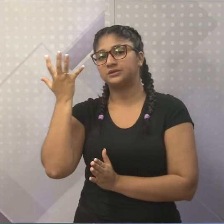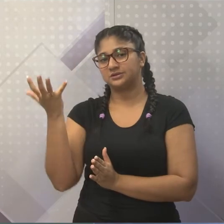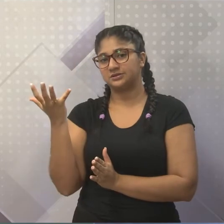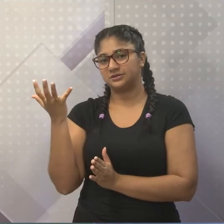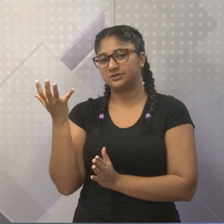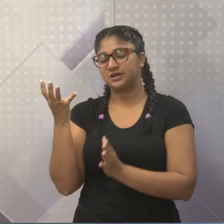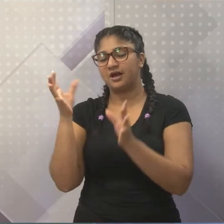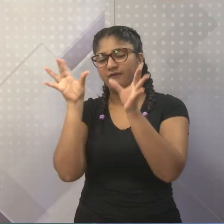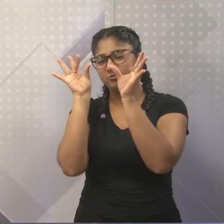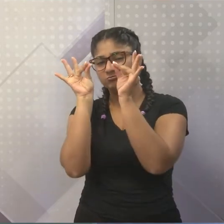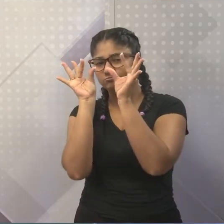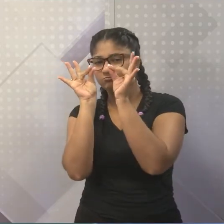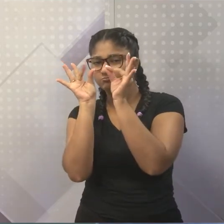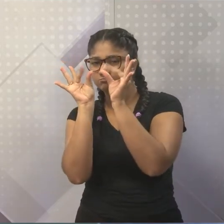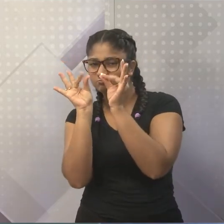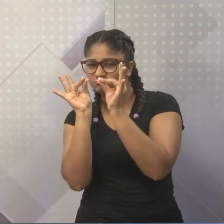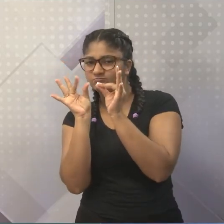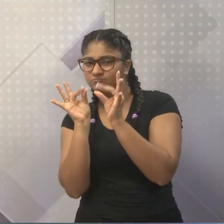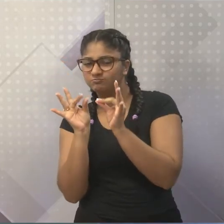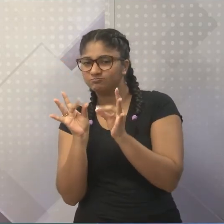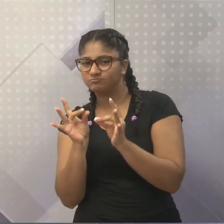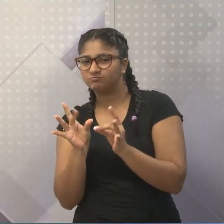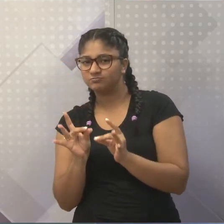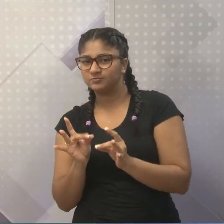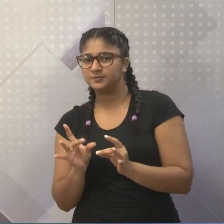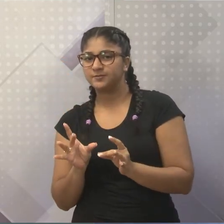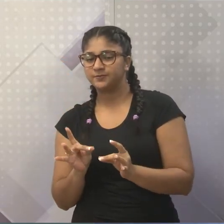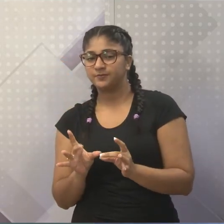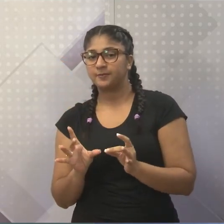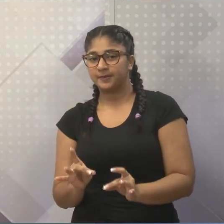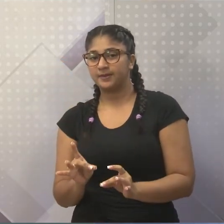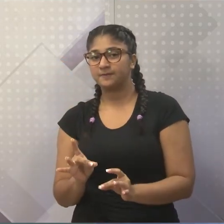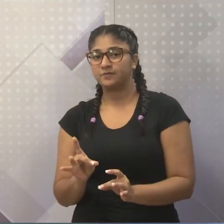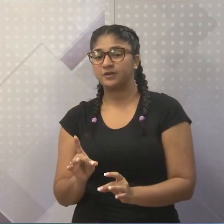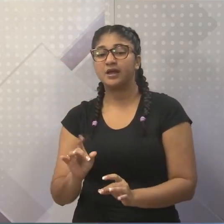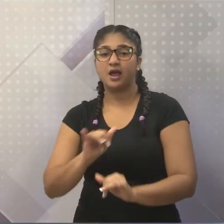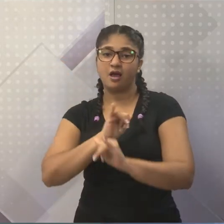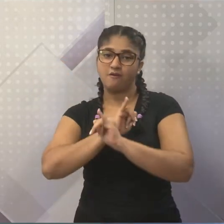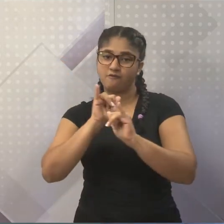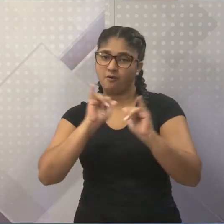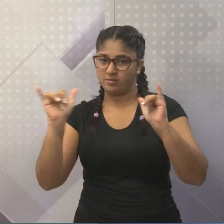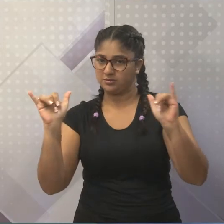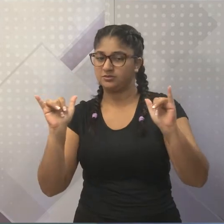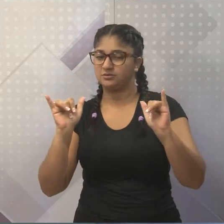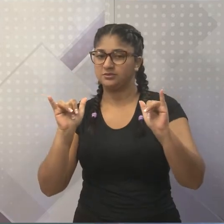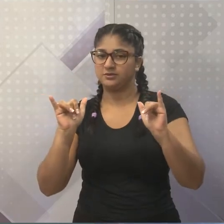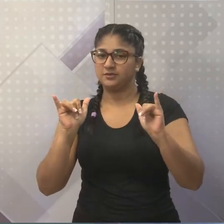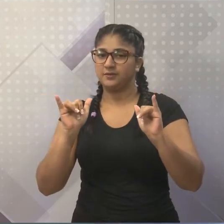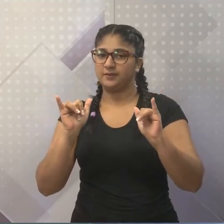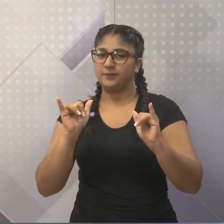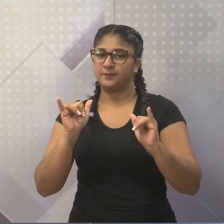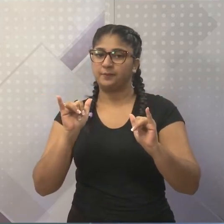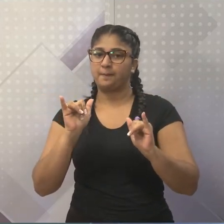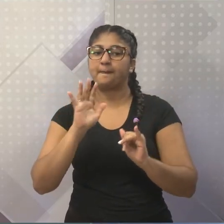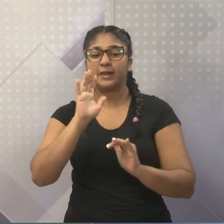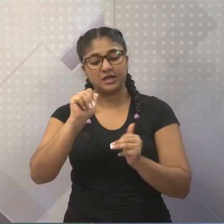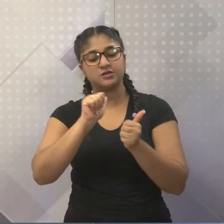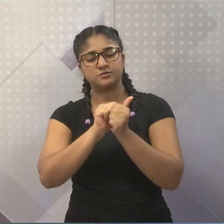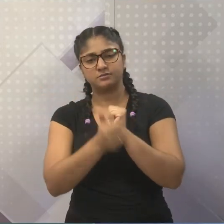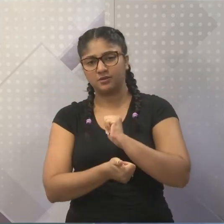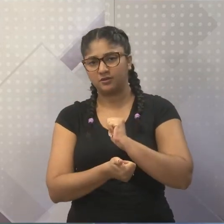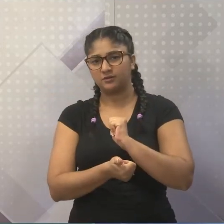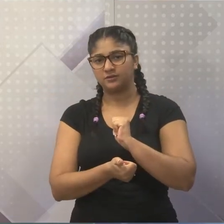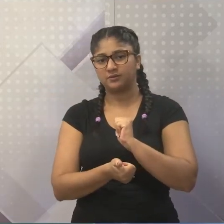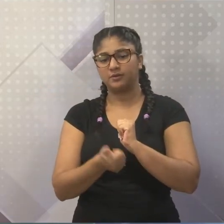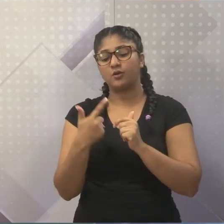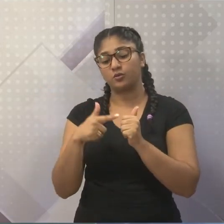vai ser detalhado, vai ser descrito, e ele vai ter como característica uma informação, a informação. Mesmo ela sendo esportiva,